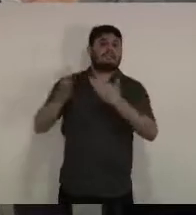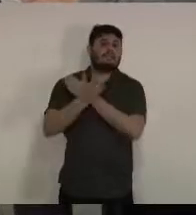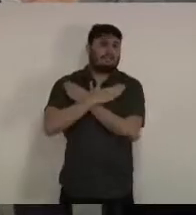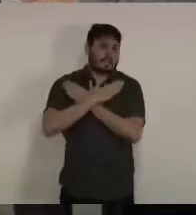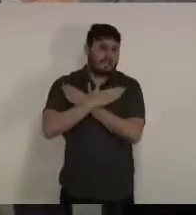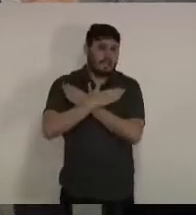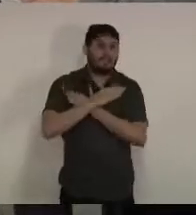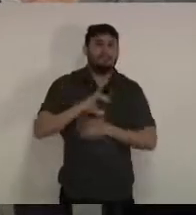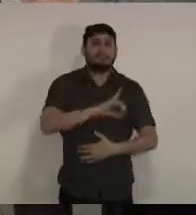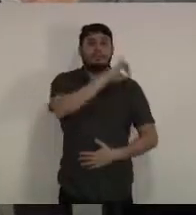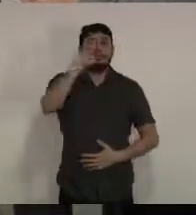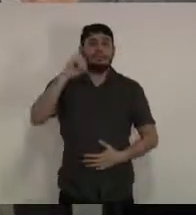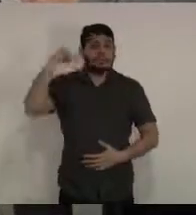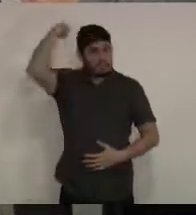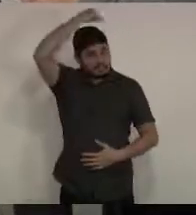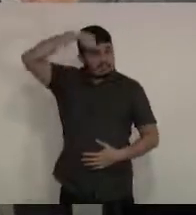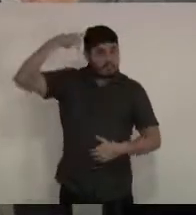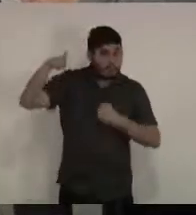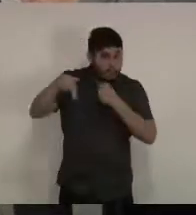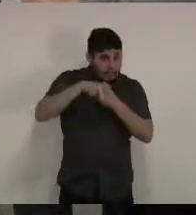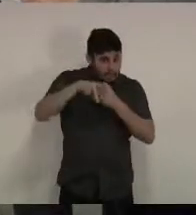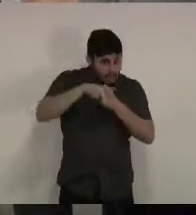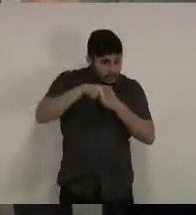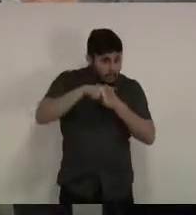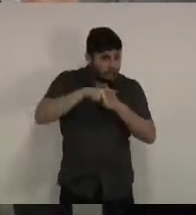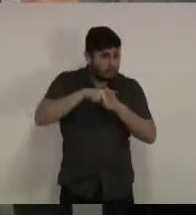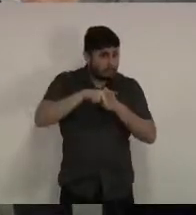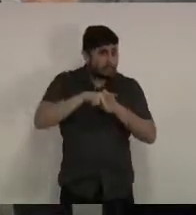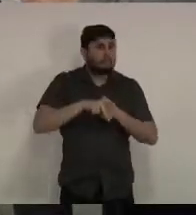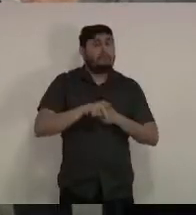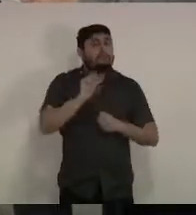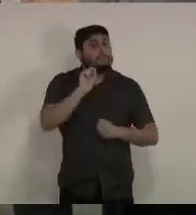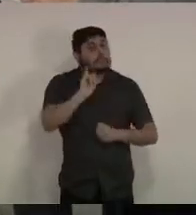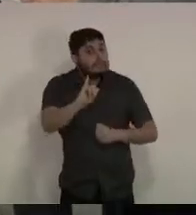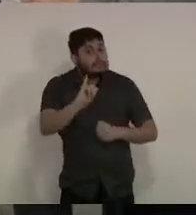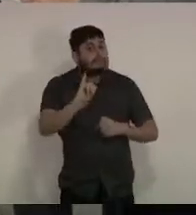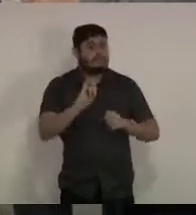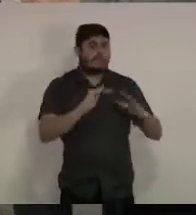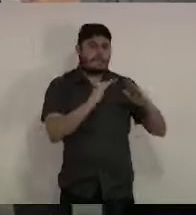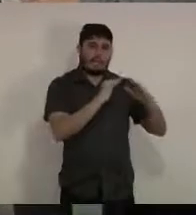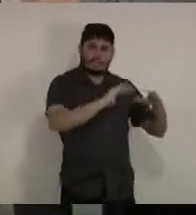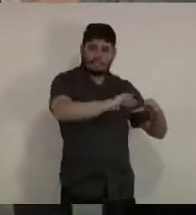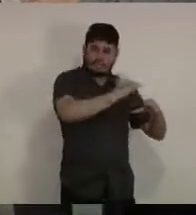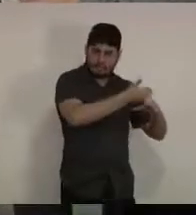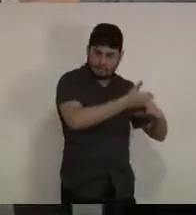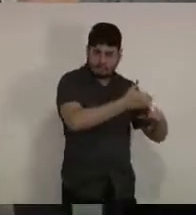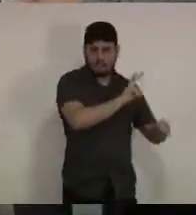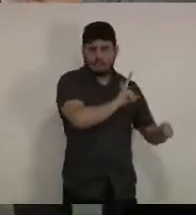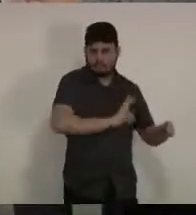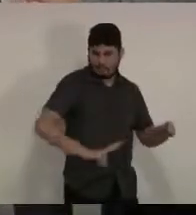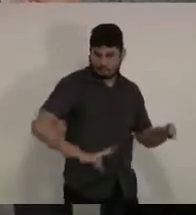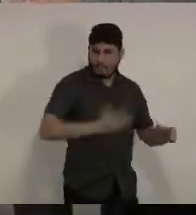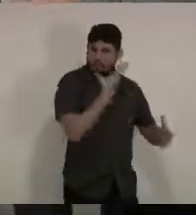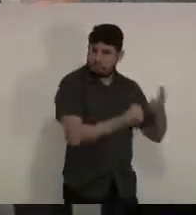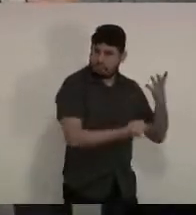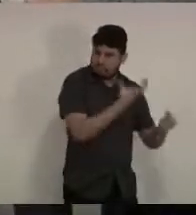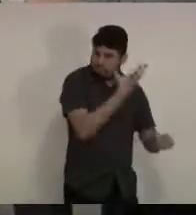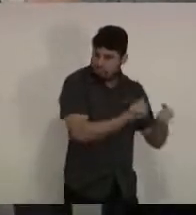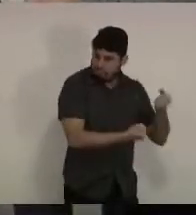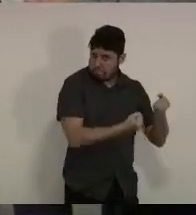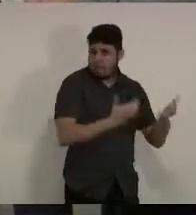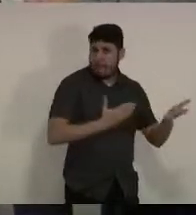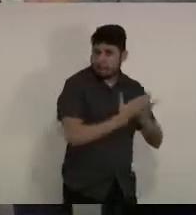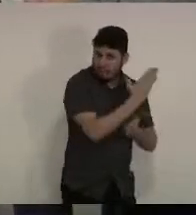ou seja, depois de amanhã haverá um feriado na cidade, assim que a Câmara puder aprovar e eu sei que contarei com a